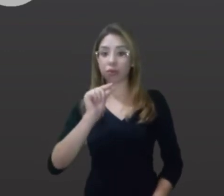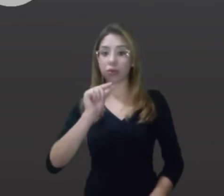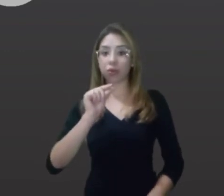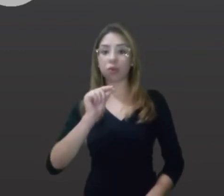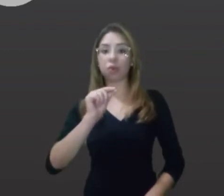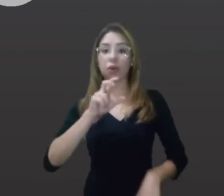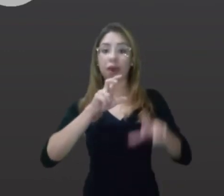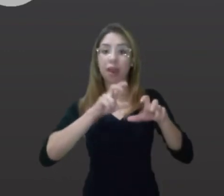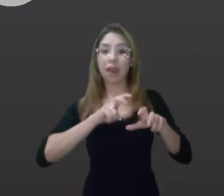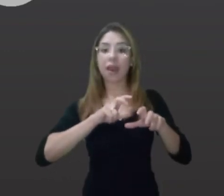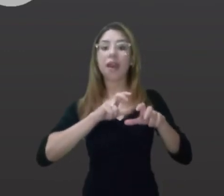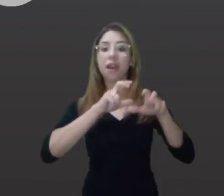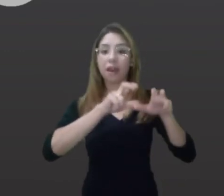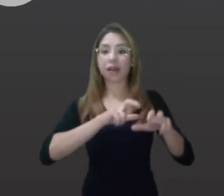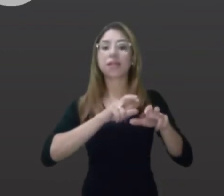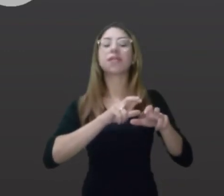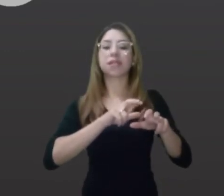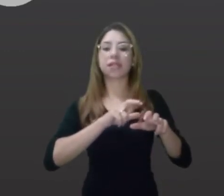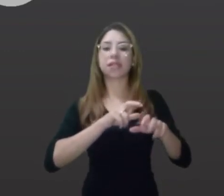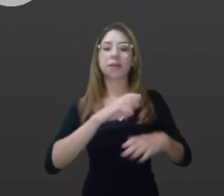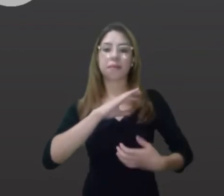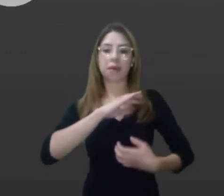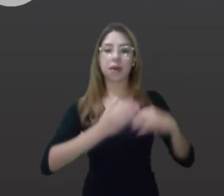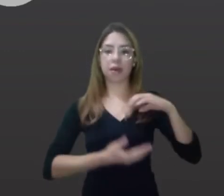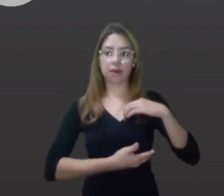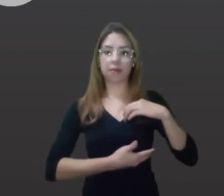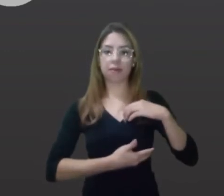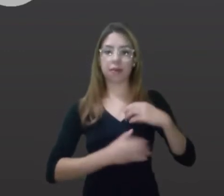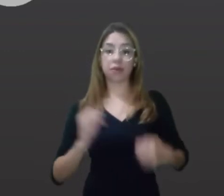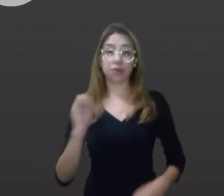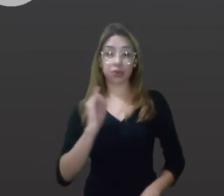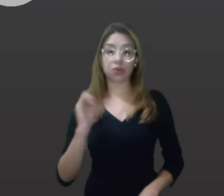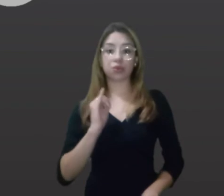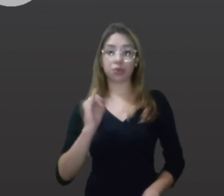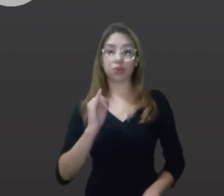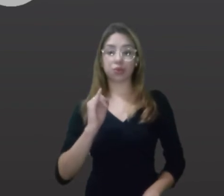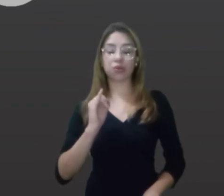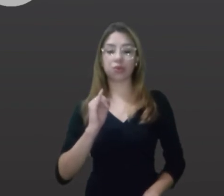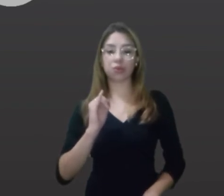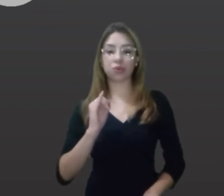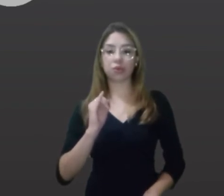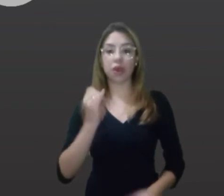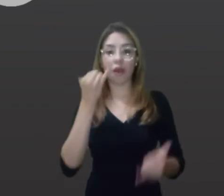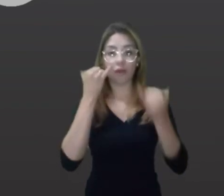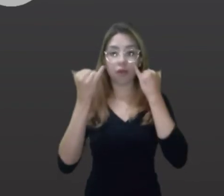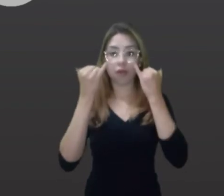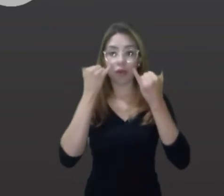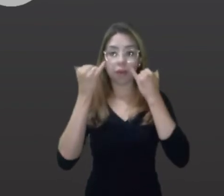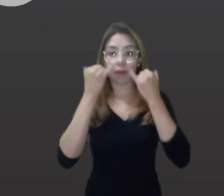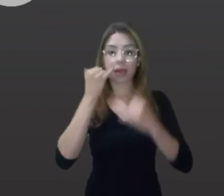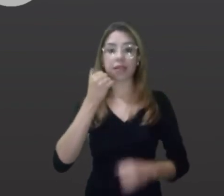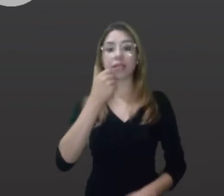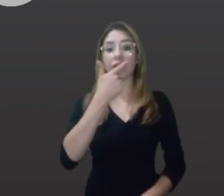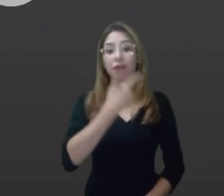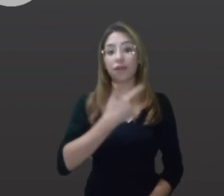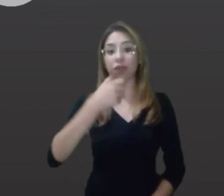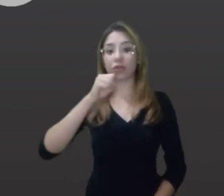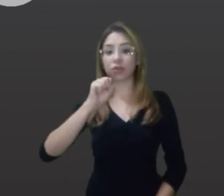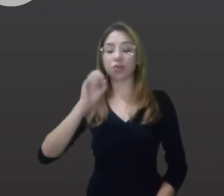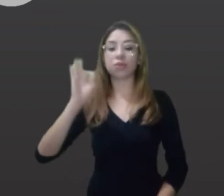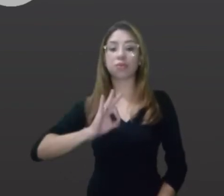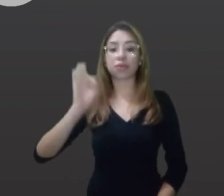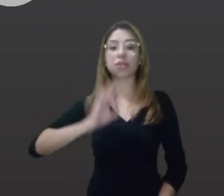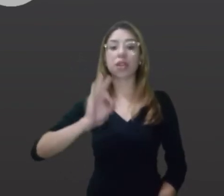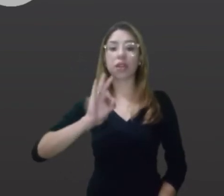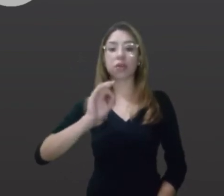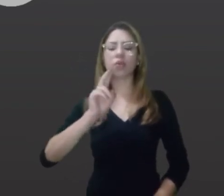um câncer de mama, segundo o Instituto Nacional de Câncer, reduz em até o 28% a partir da adoção de